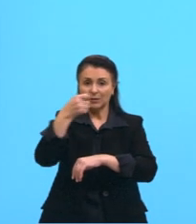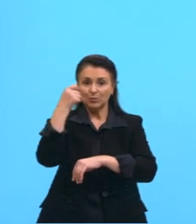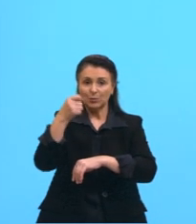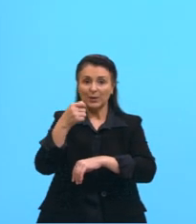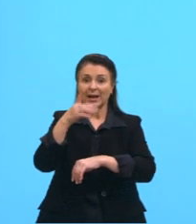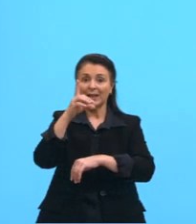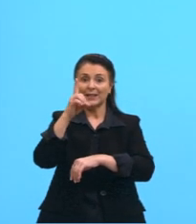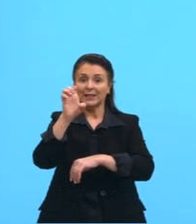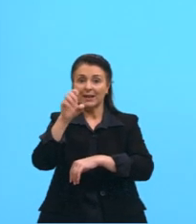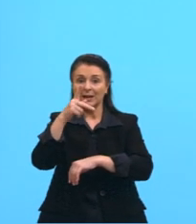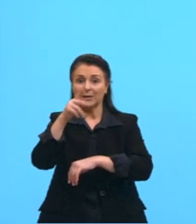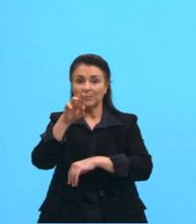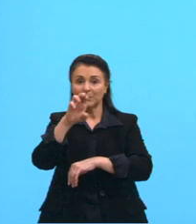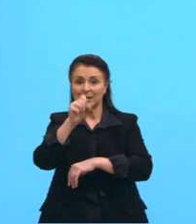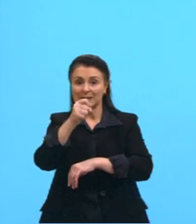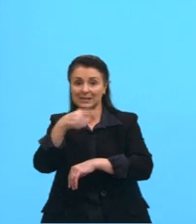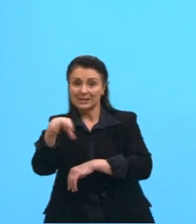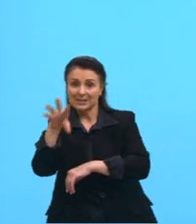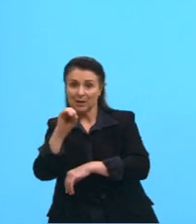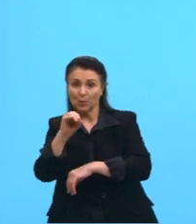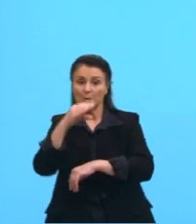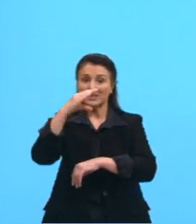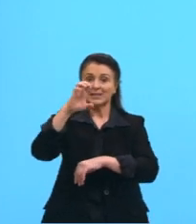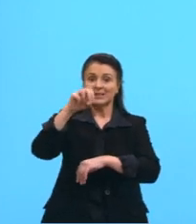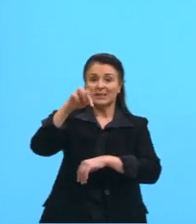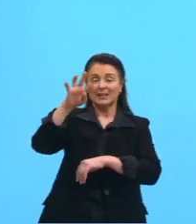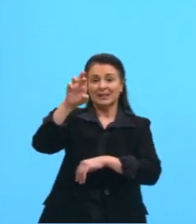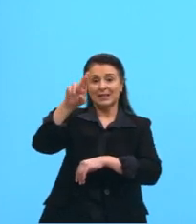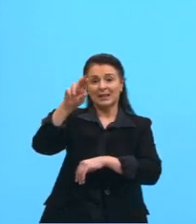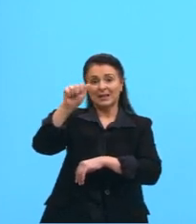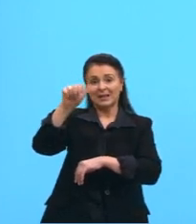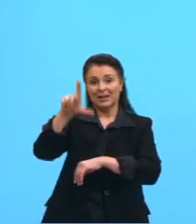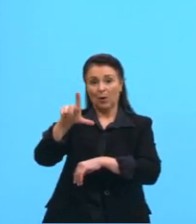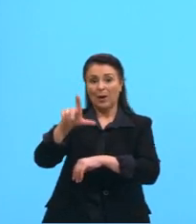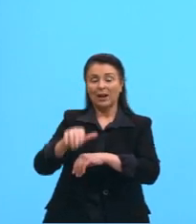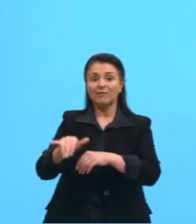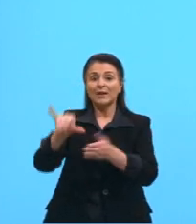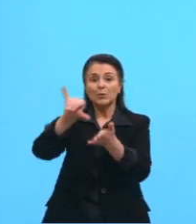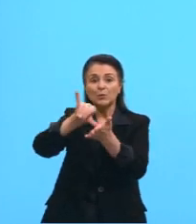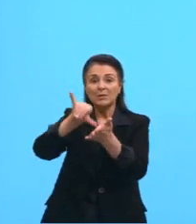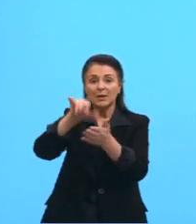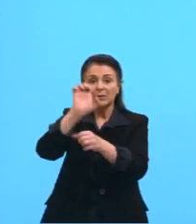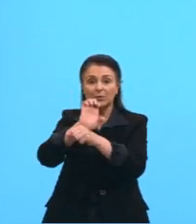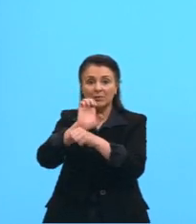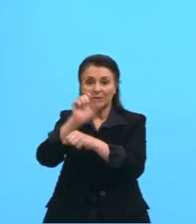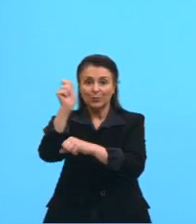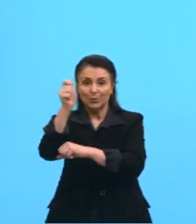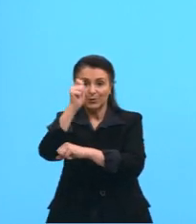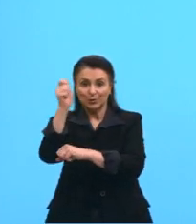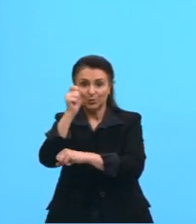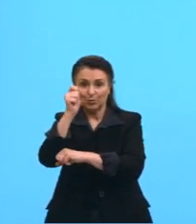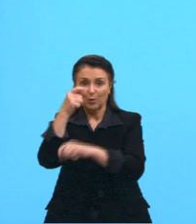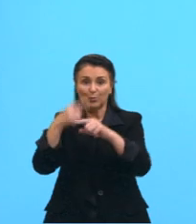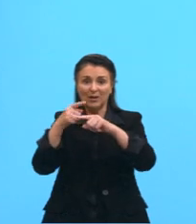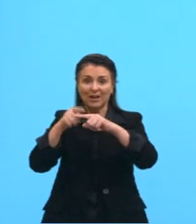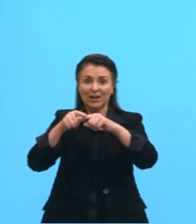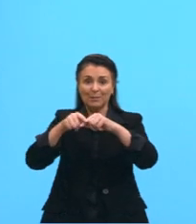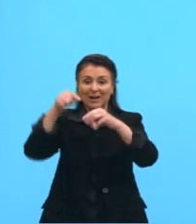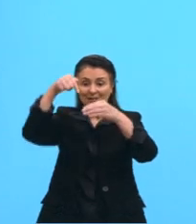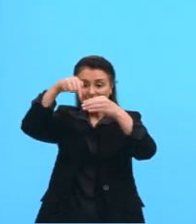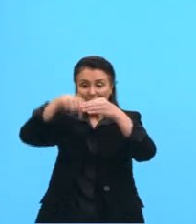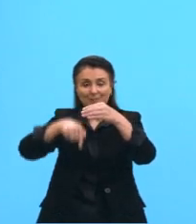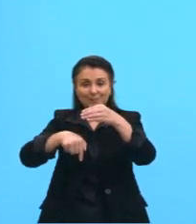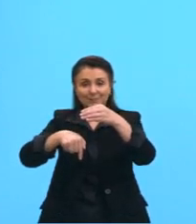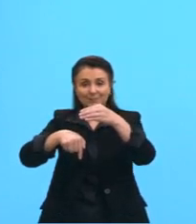a gente chama de depressão central. Tá no centro do Rio Grande do Sul, é uma área mais baixa, depressão central, certo? E um a mais ao sul,